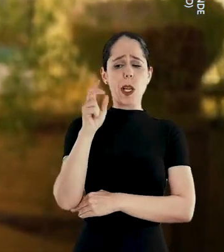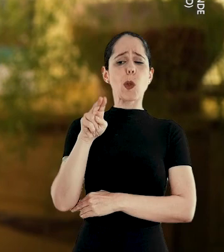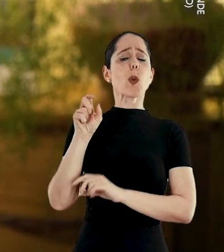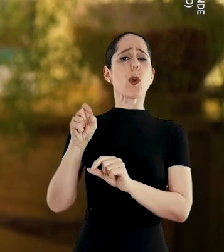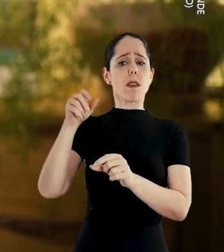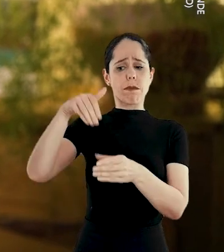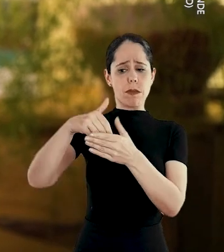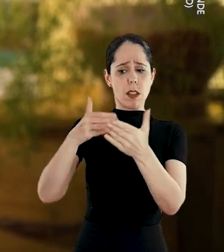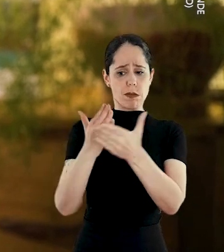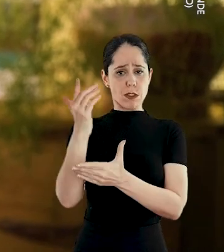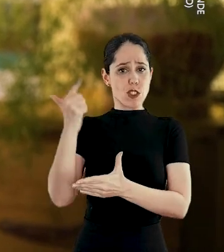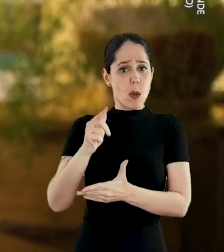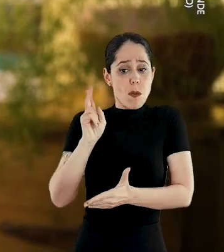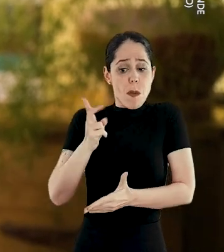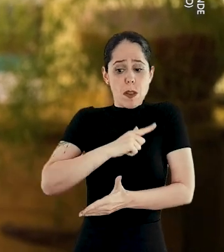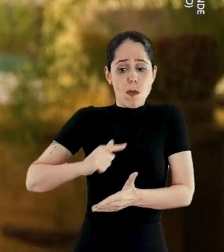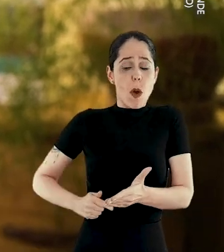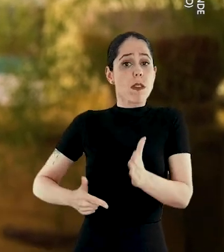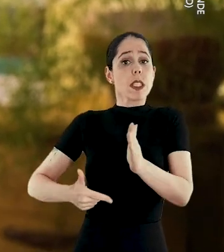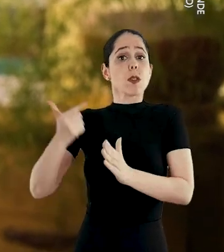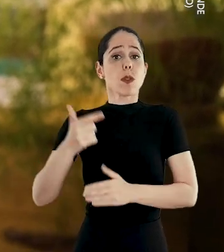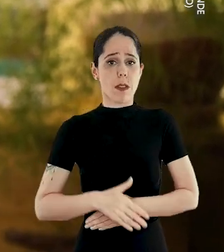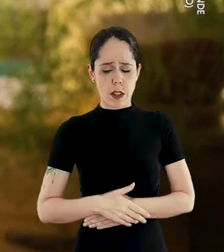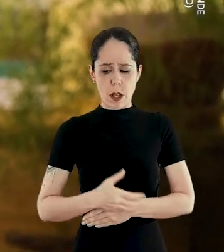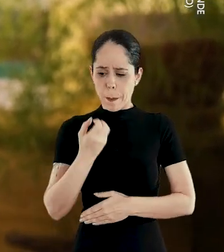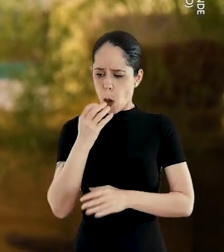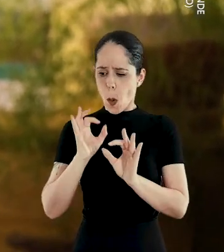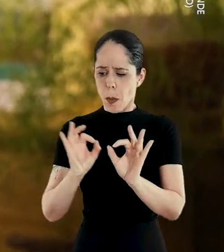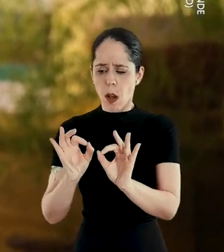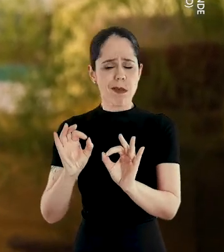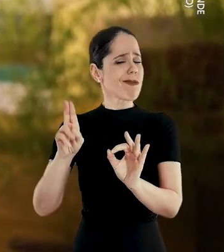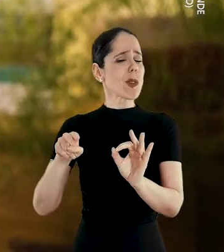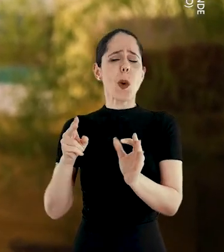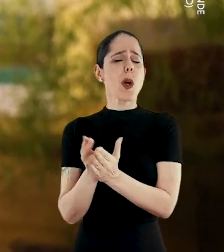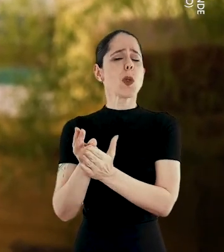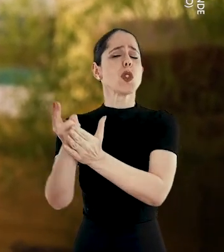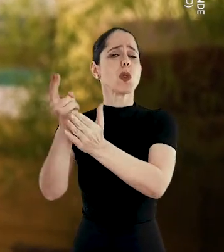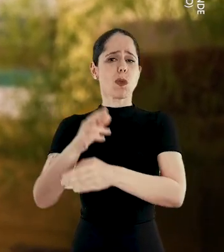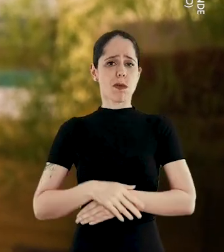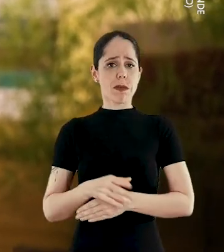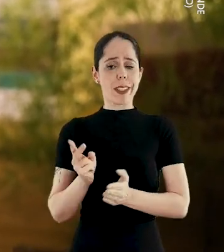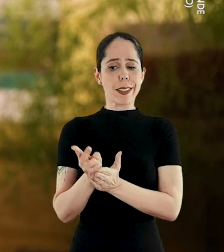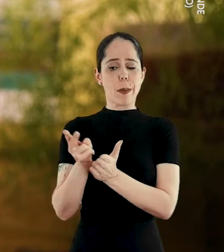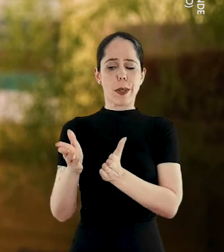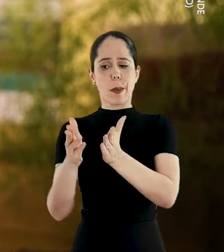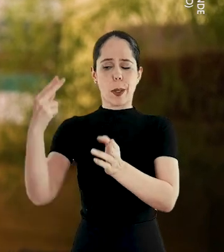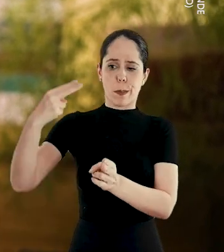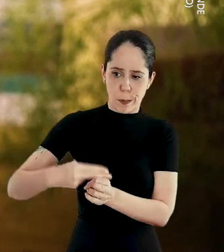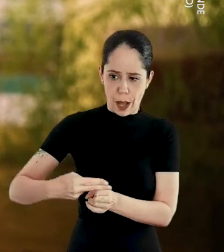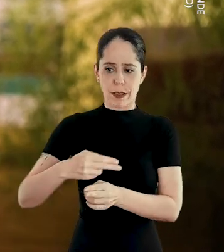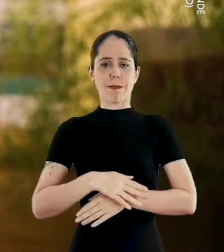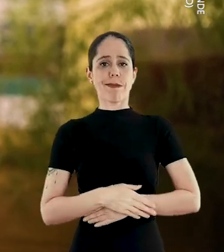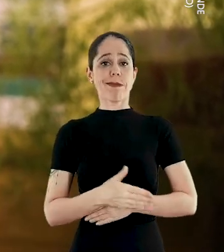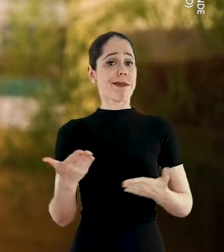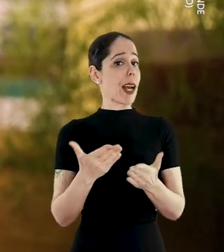reelegeu um governador. Nunca deu continuidade aos bons projetos. Sempre paramos no meio do caminho.